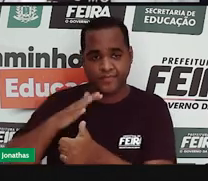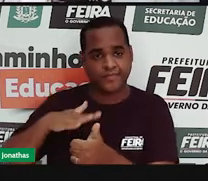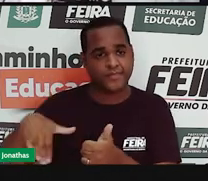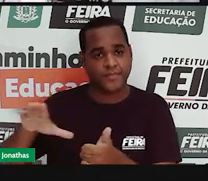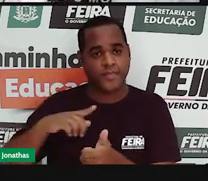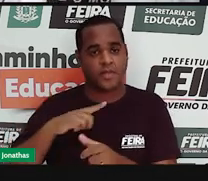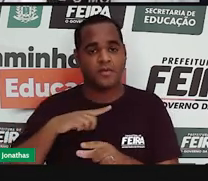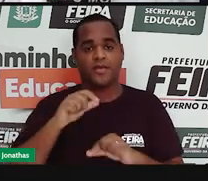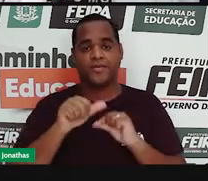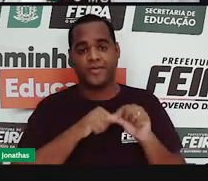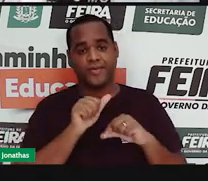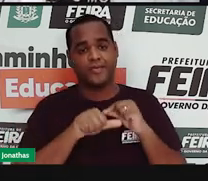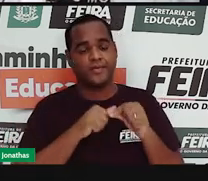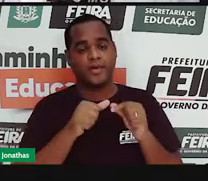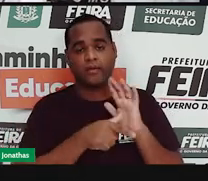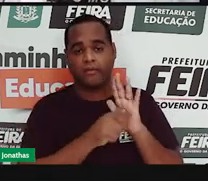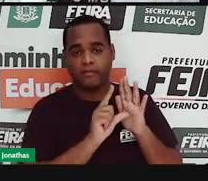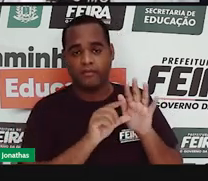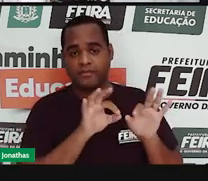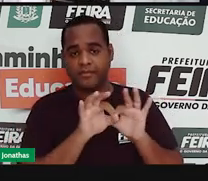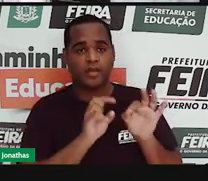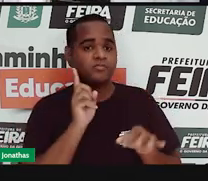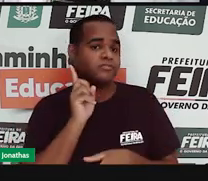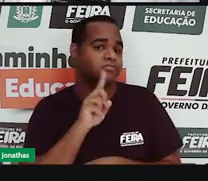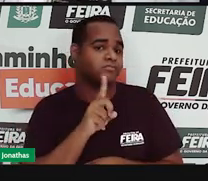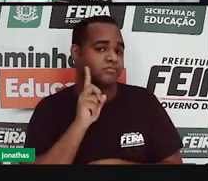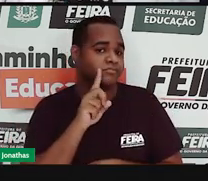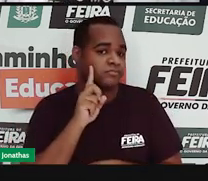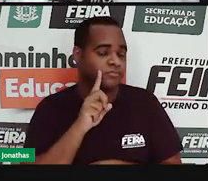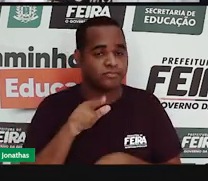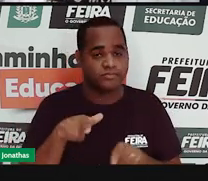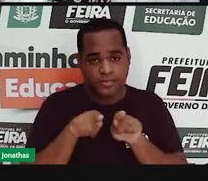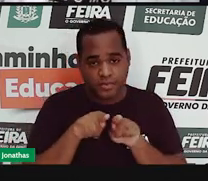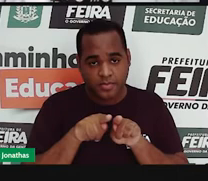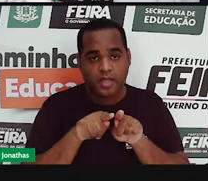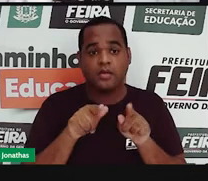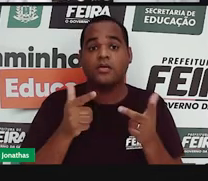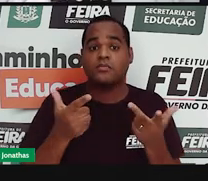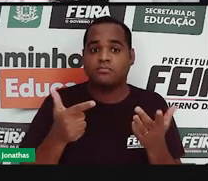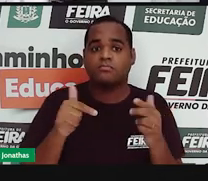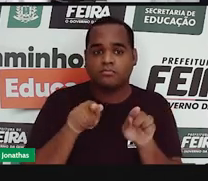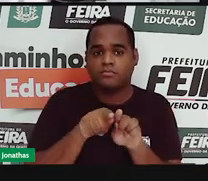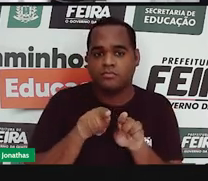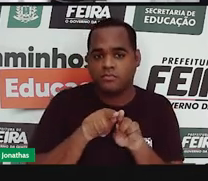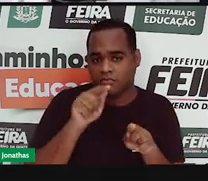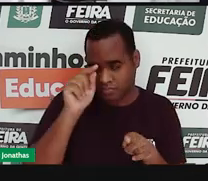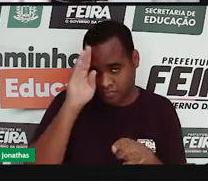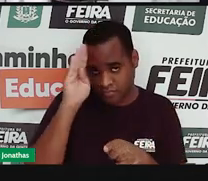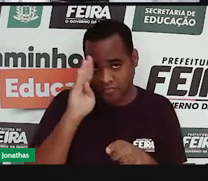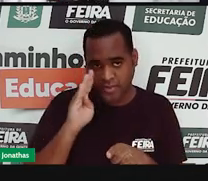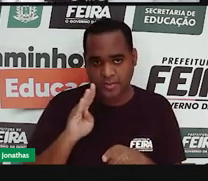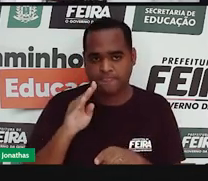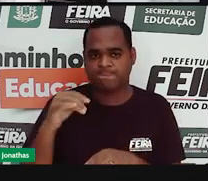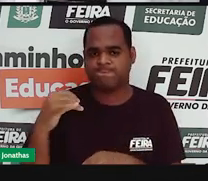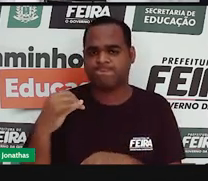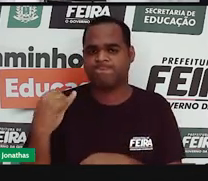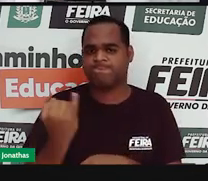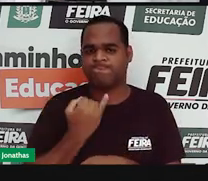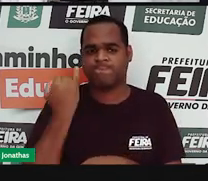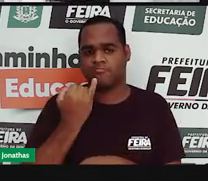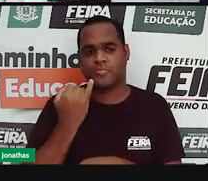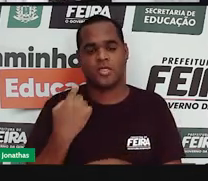semelhantes, principalmente nos Estados Unidos. Aí o Brasil se torna uma nação independente. Bem,